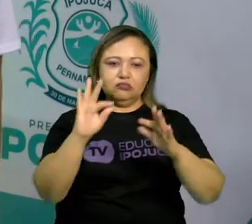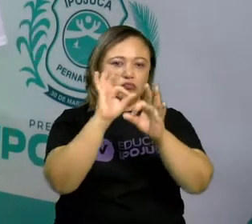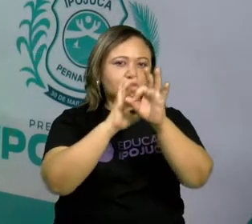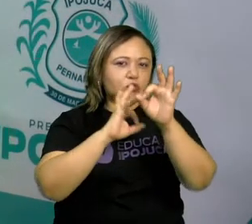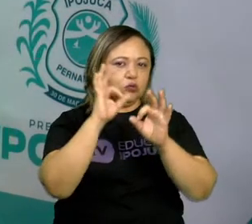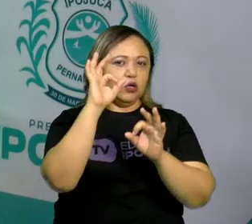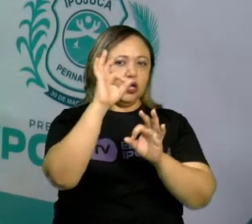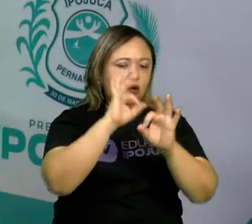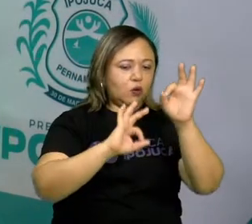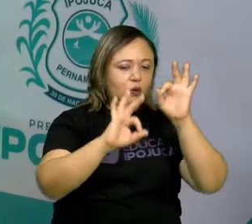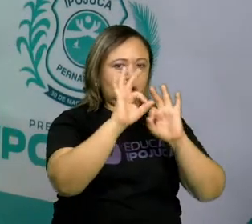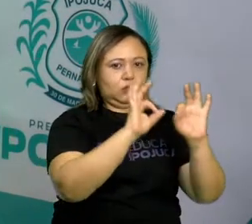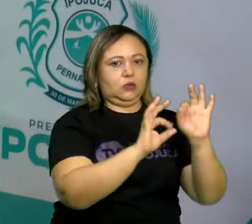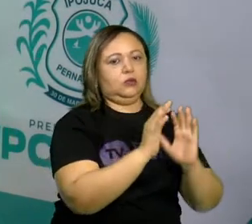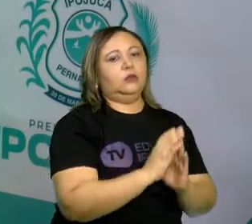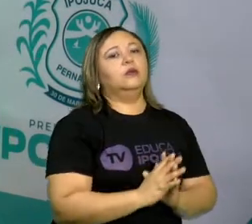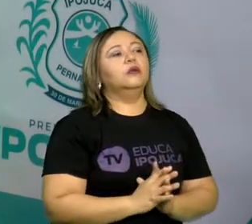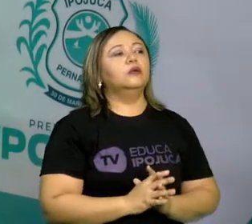tá bom?